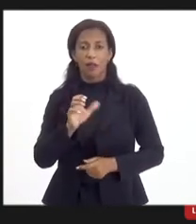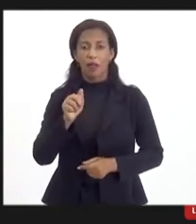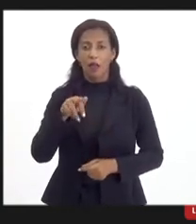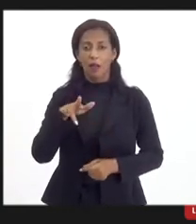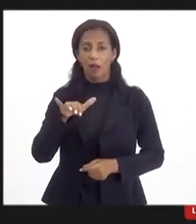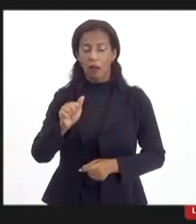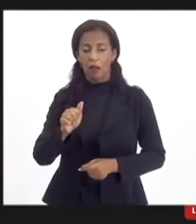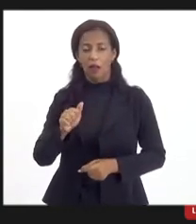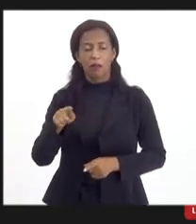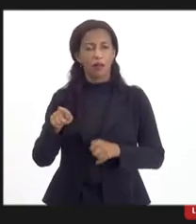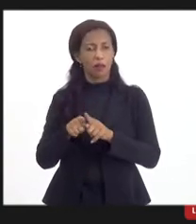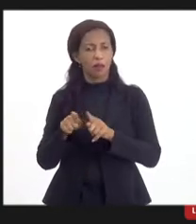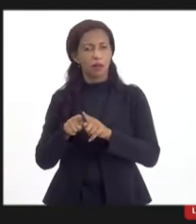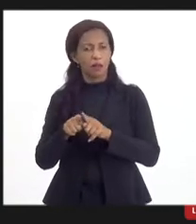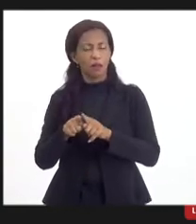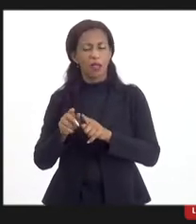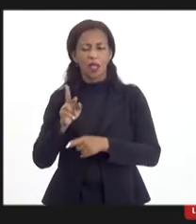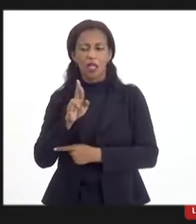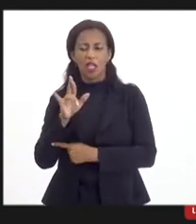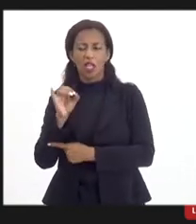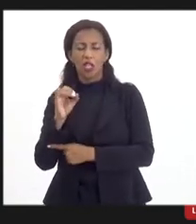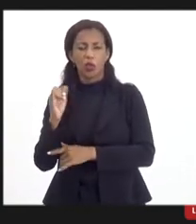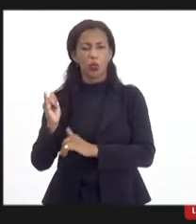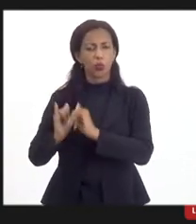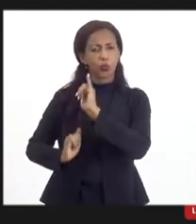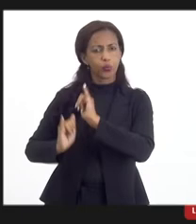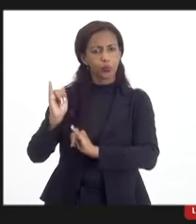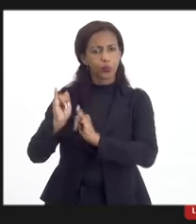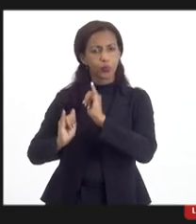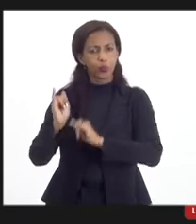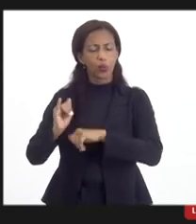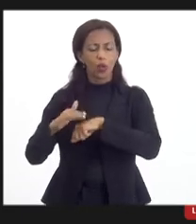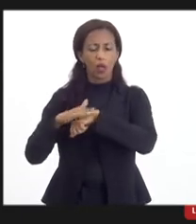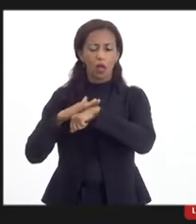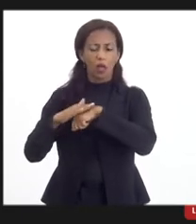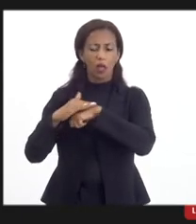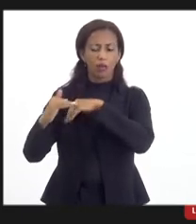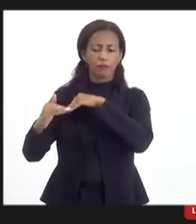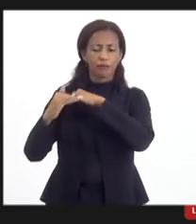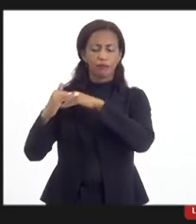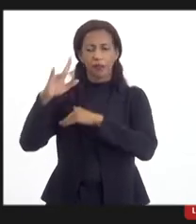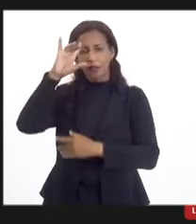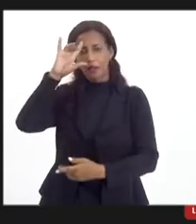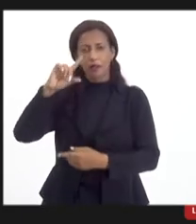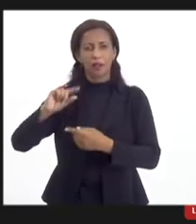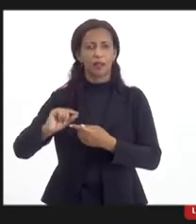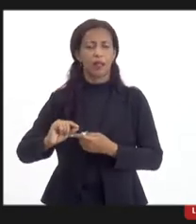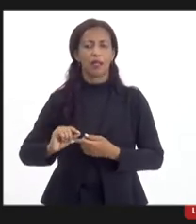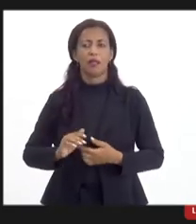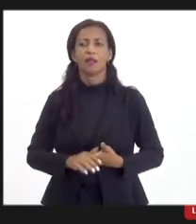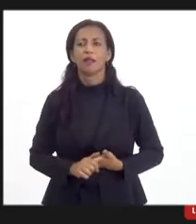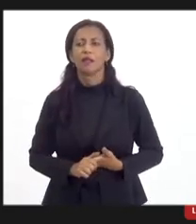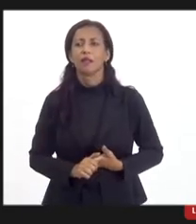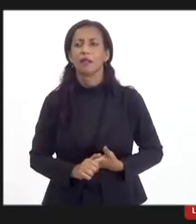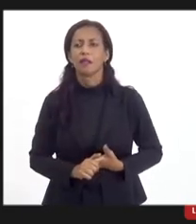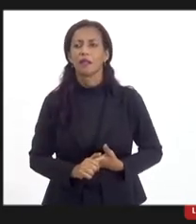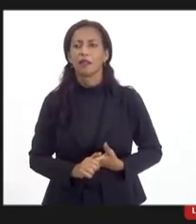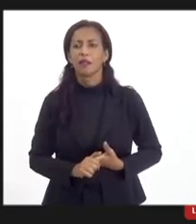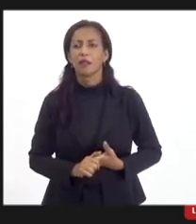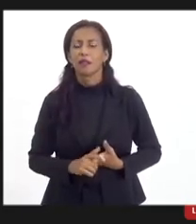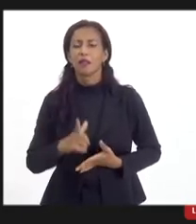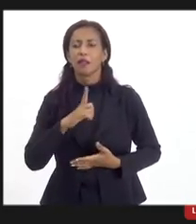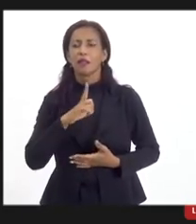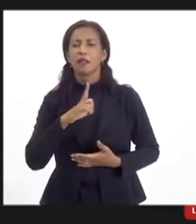BIMAC, e a Rio Indústria, nós, em algumas conversas, tivemos um alinhamento de ideias. E nós percebemos que essas